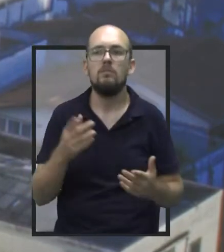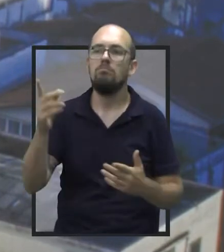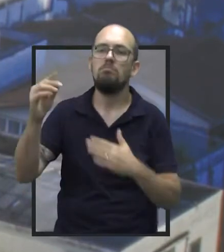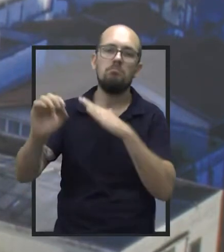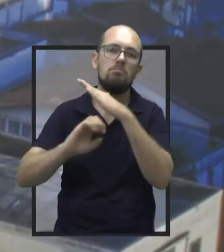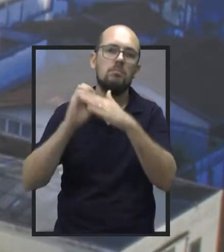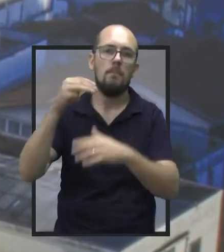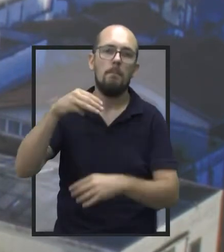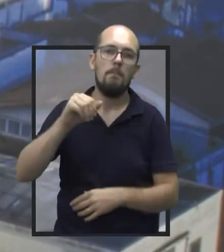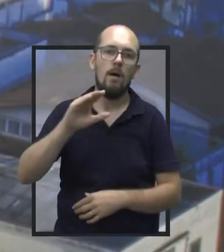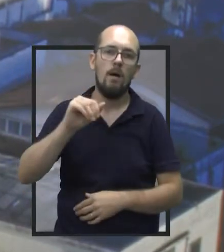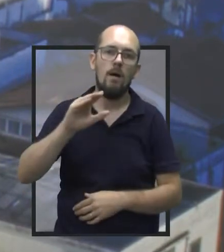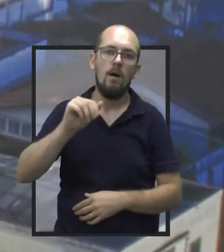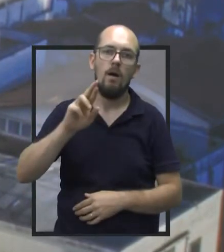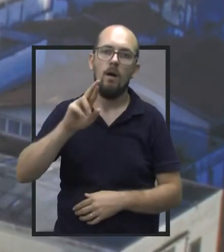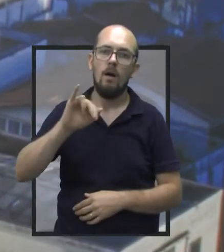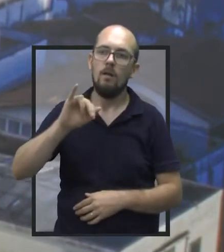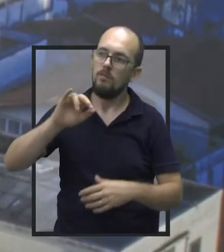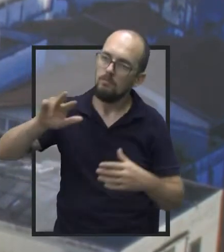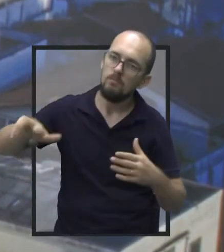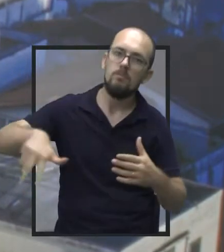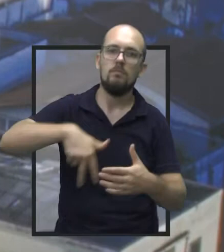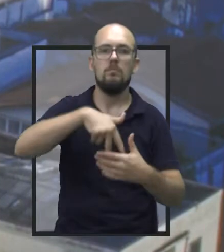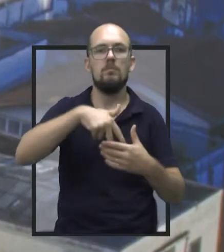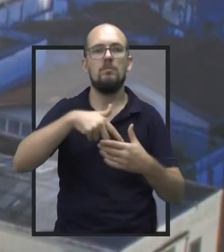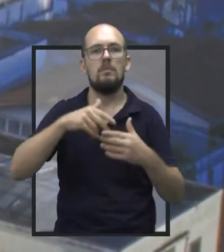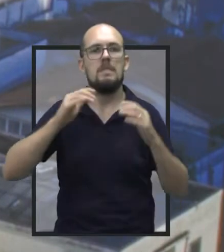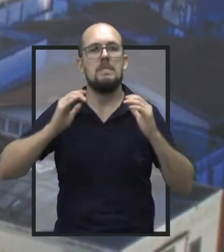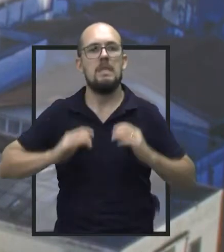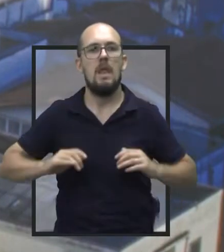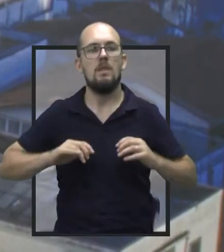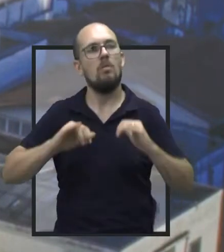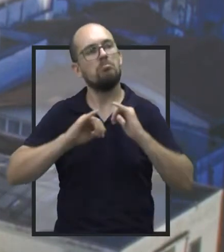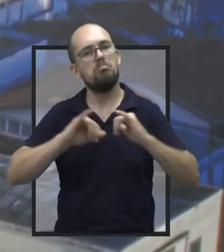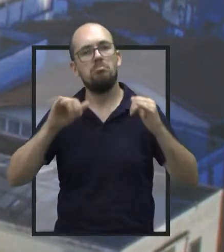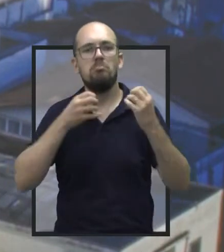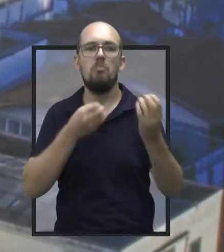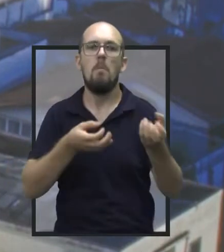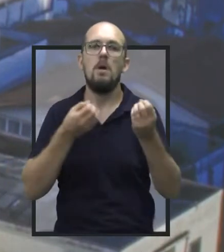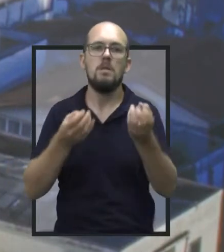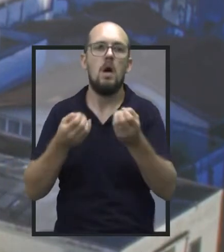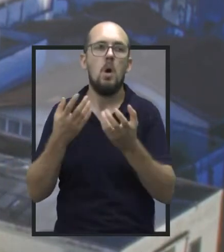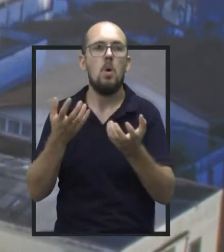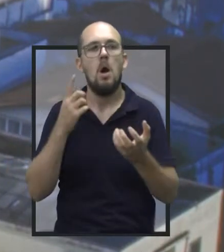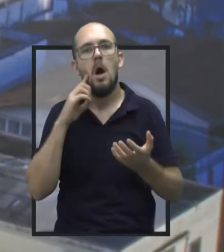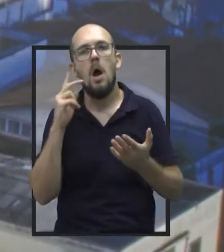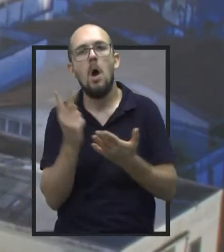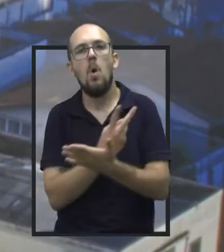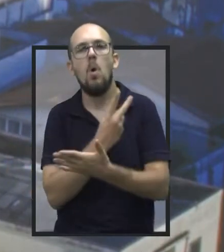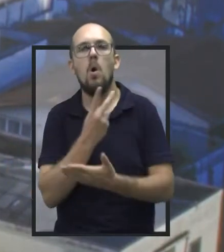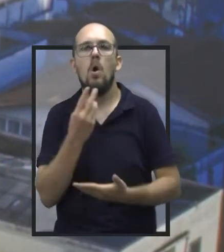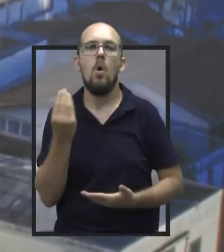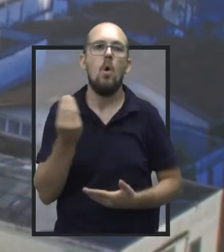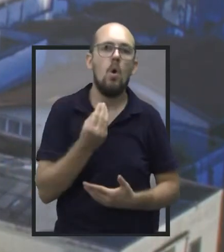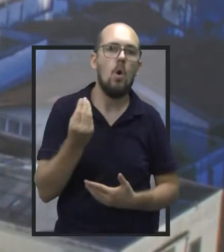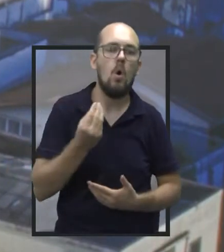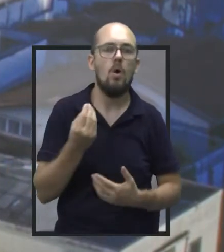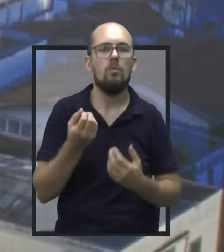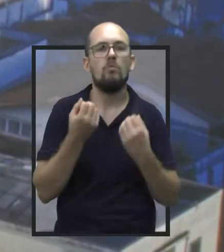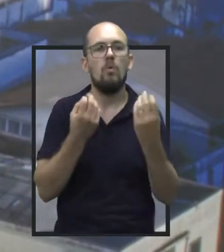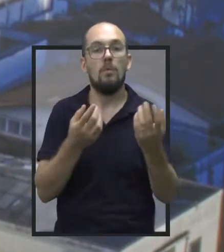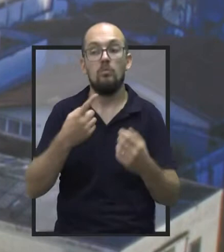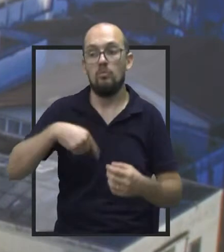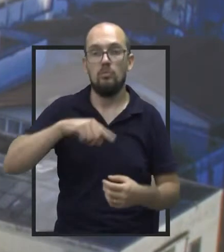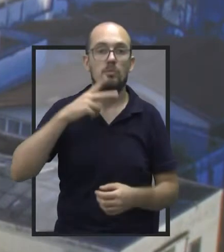tribuna cidadã aqui na Câmara, para estarem passando para nós as informações, o que está acontecendo, passar para nós